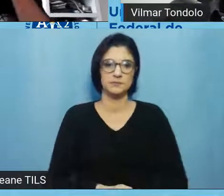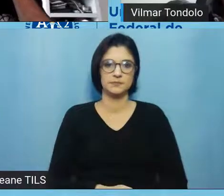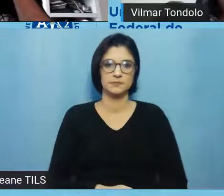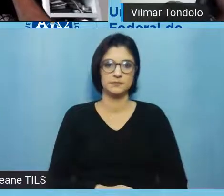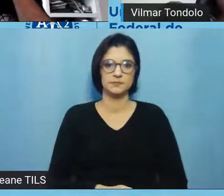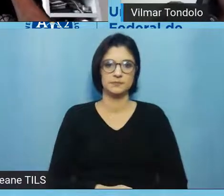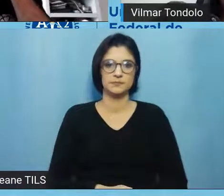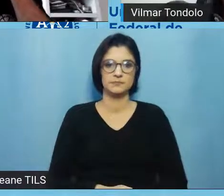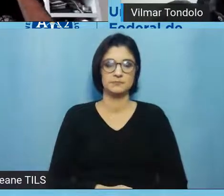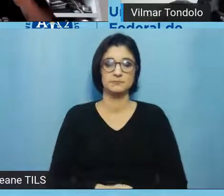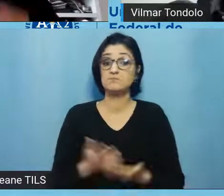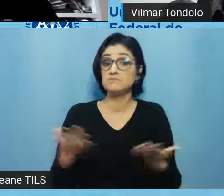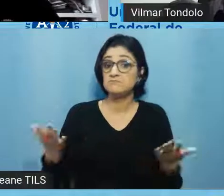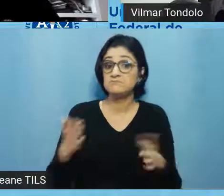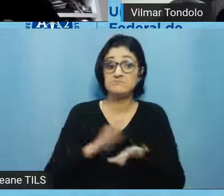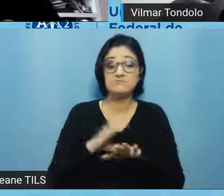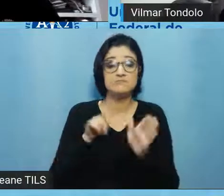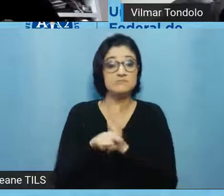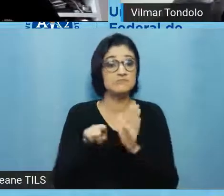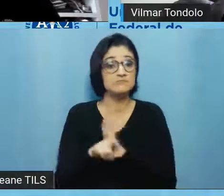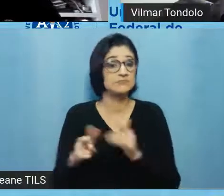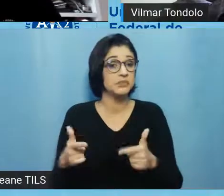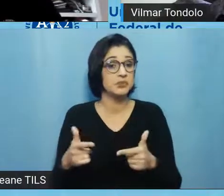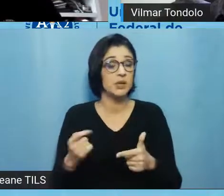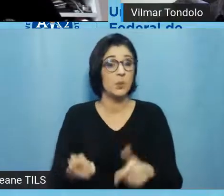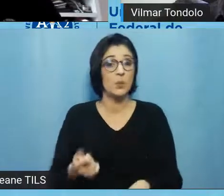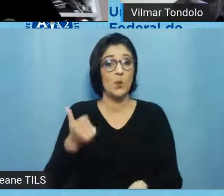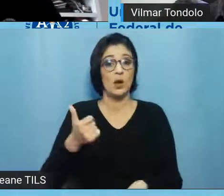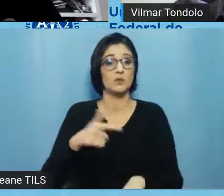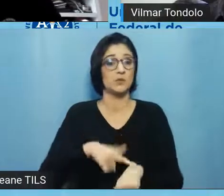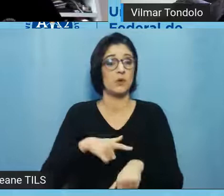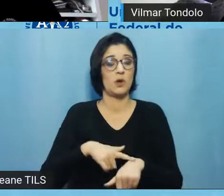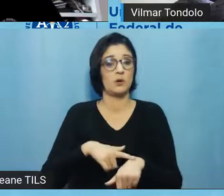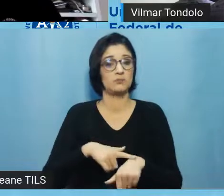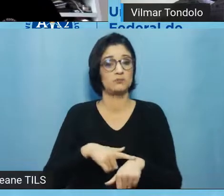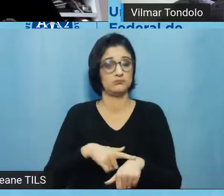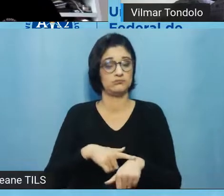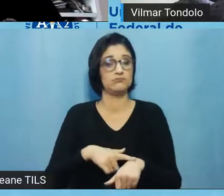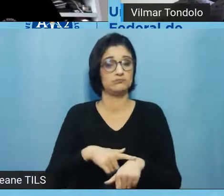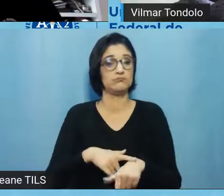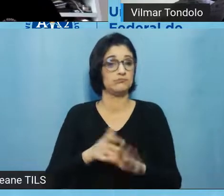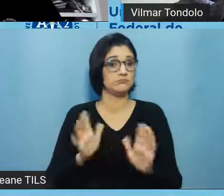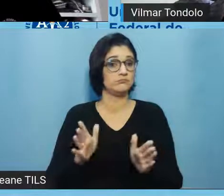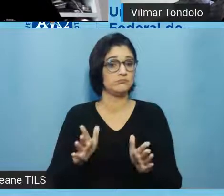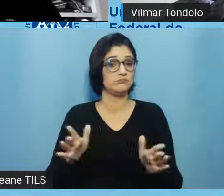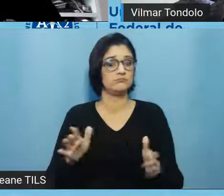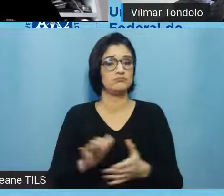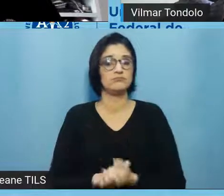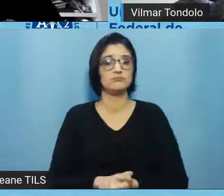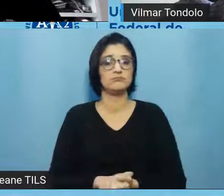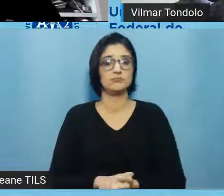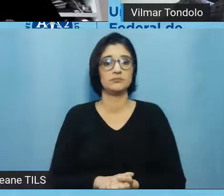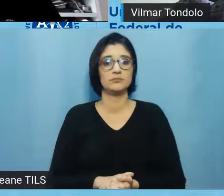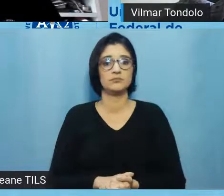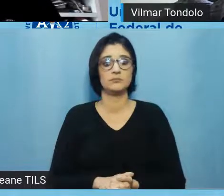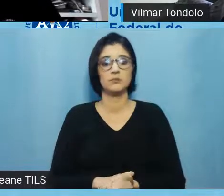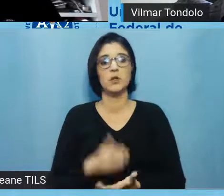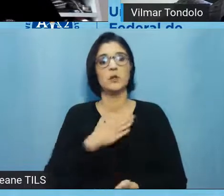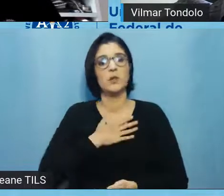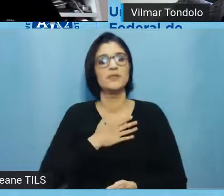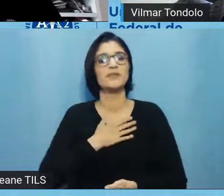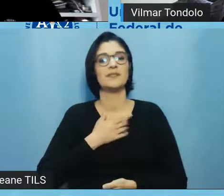Marcos, nós não temos mais perguntas, nós estamos até no adiantado da hora, gostaria novamente de agradecer